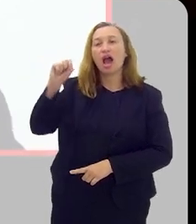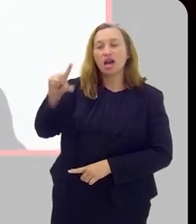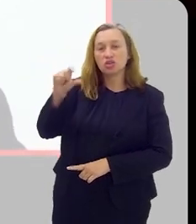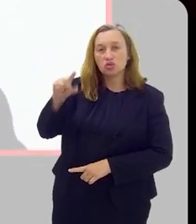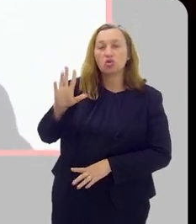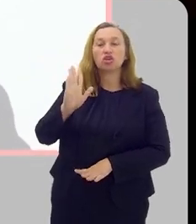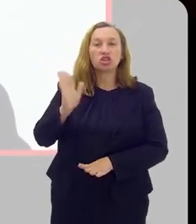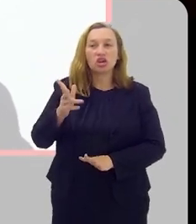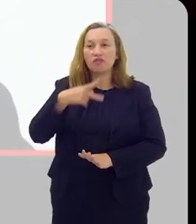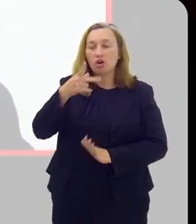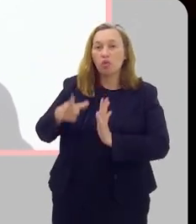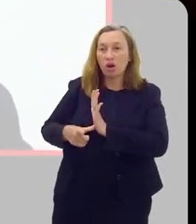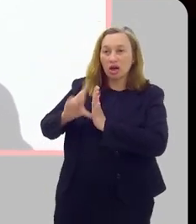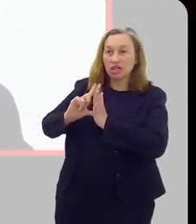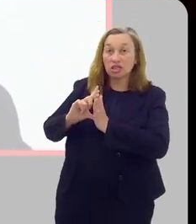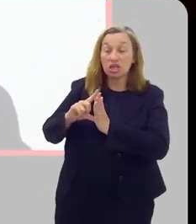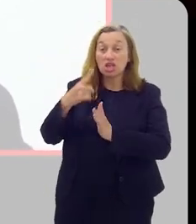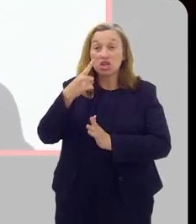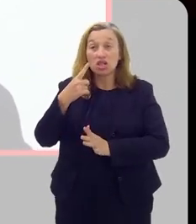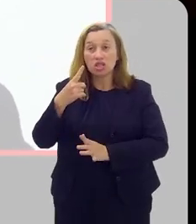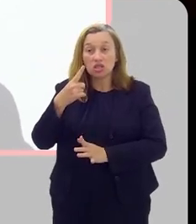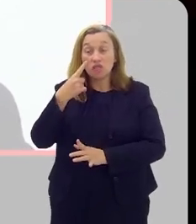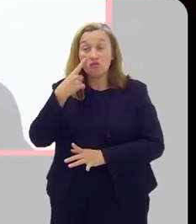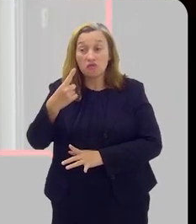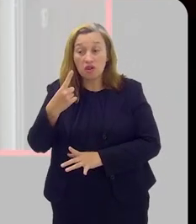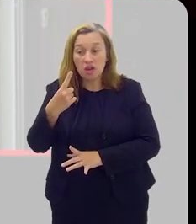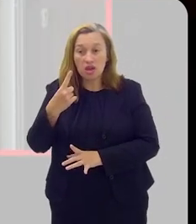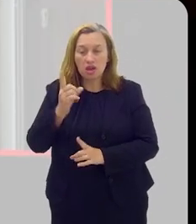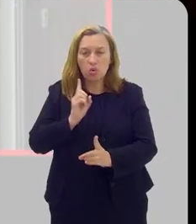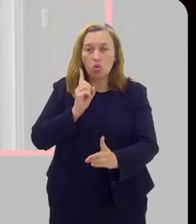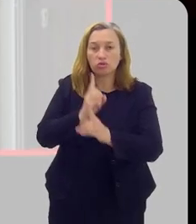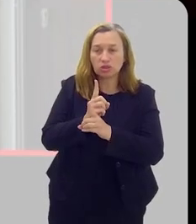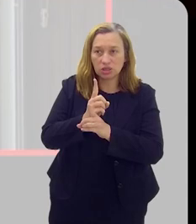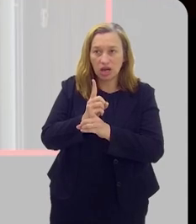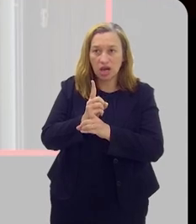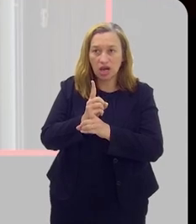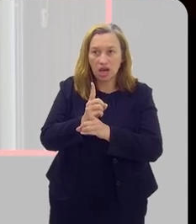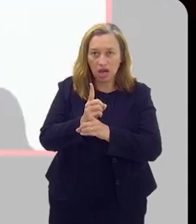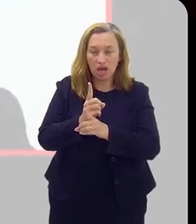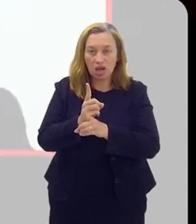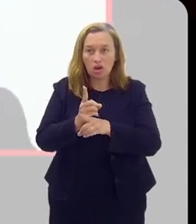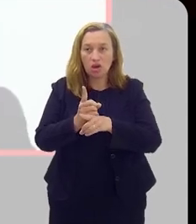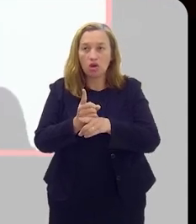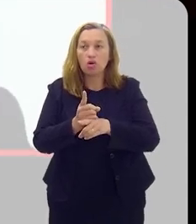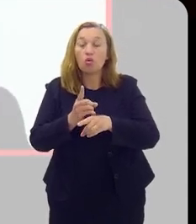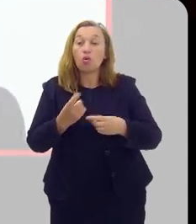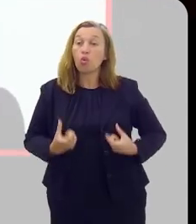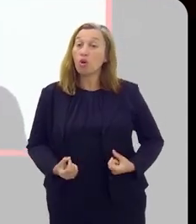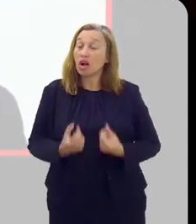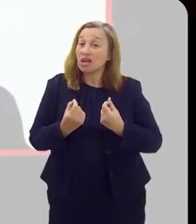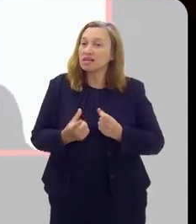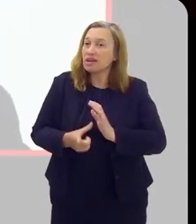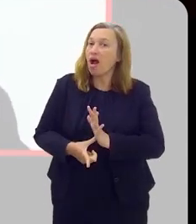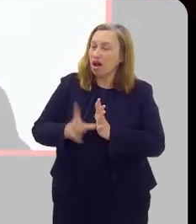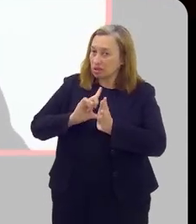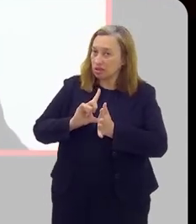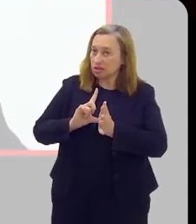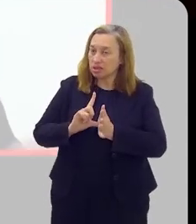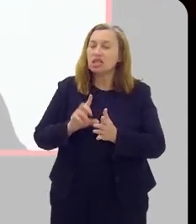bloco anterior, é diagnosticar o câncer precocemente, para buscar aquela chance de 90% de cura.